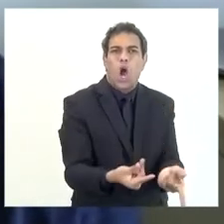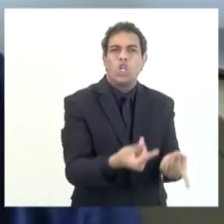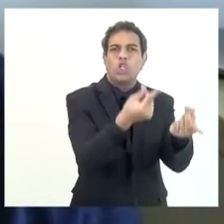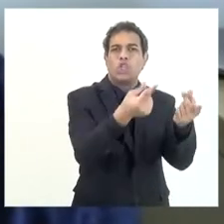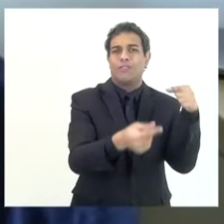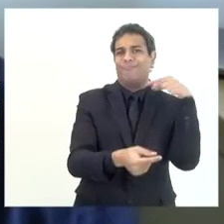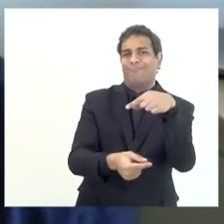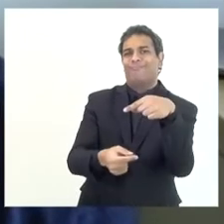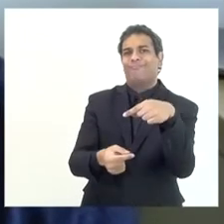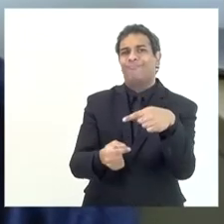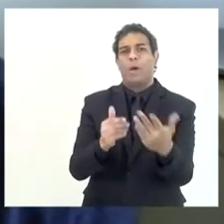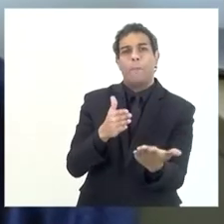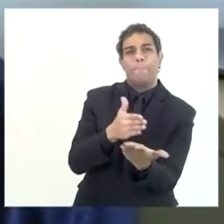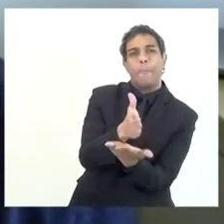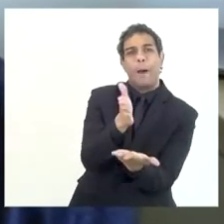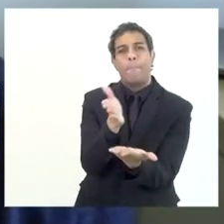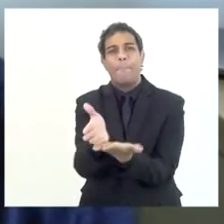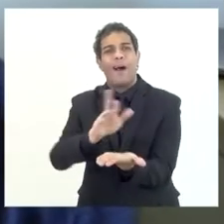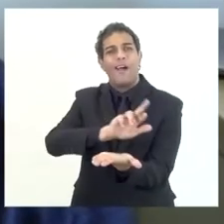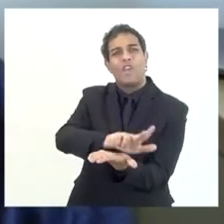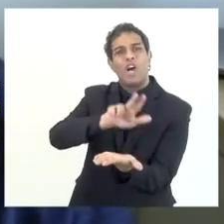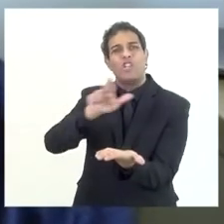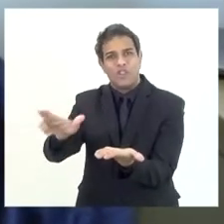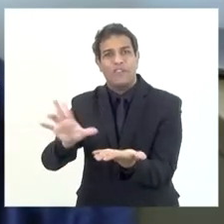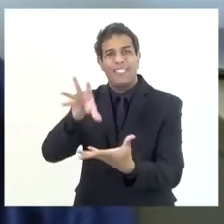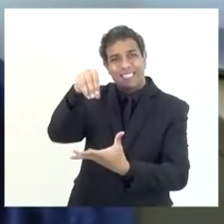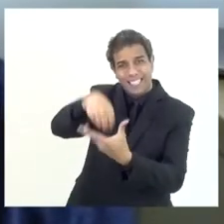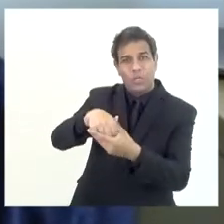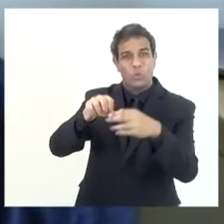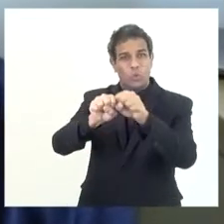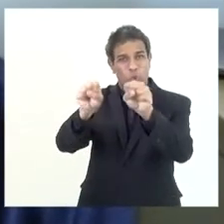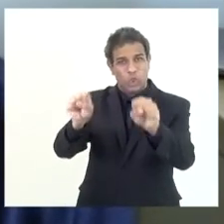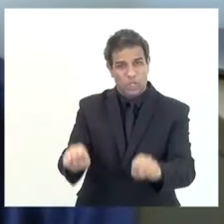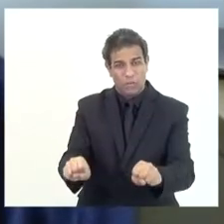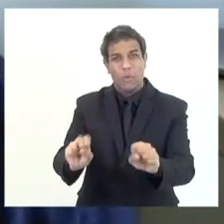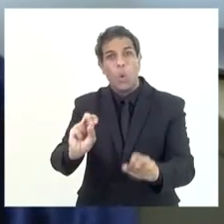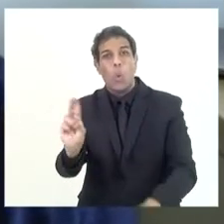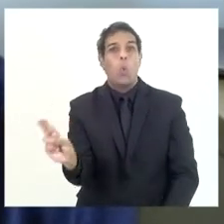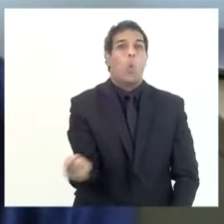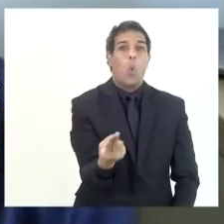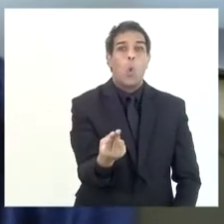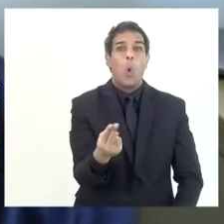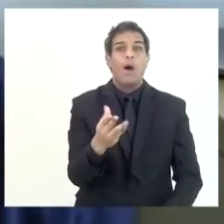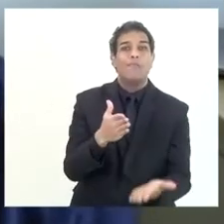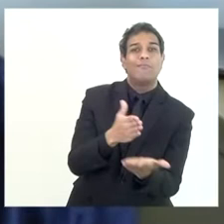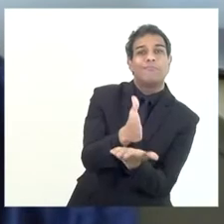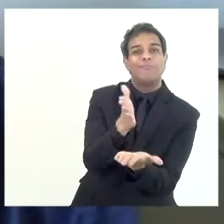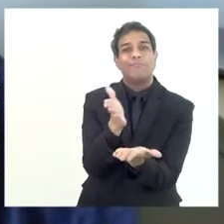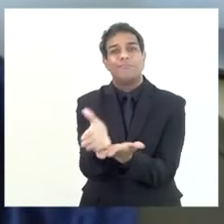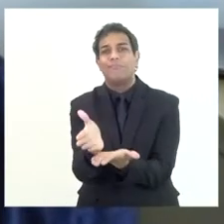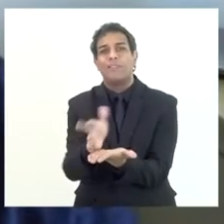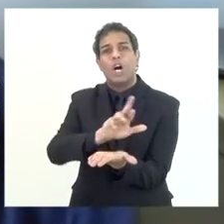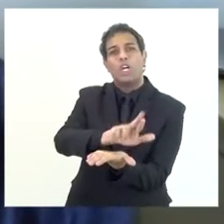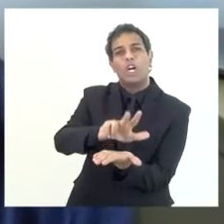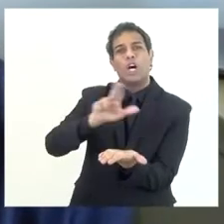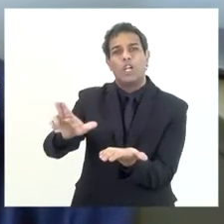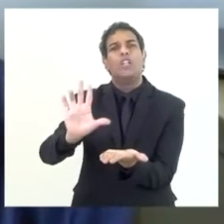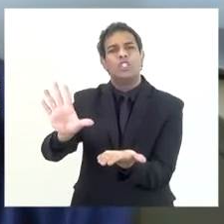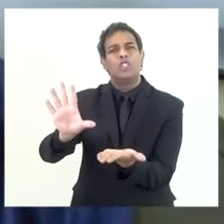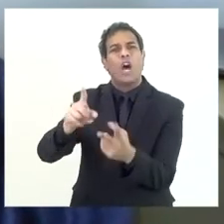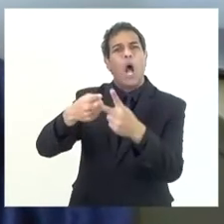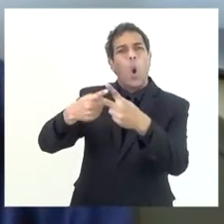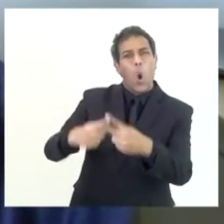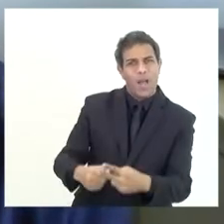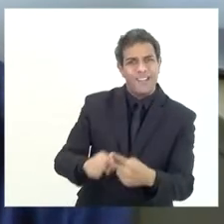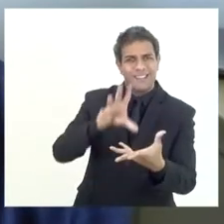lançamentos sejam distintos, sejam separados, ou se essa questão já está corrigida,